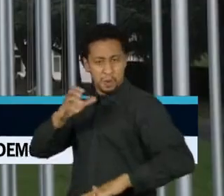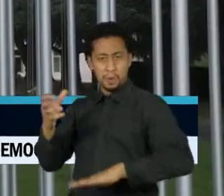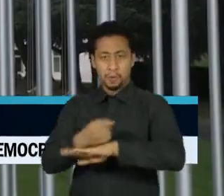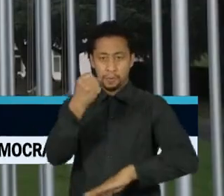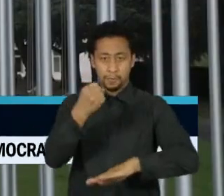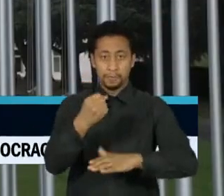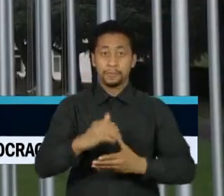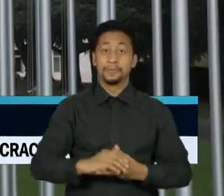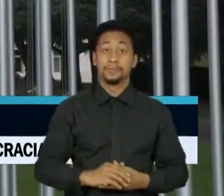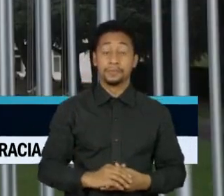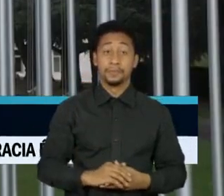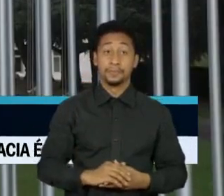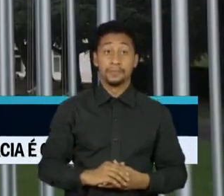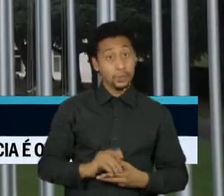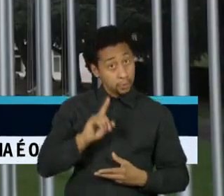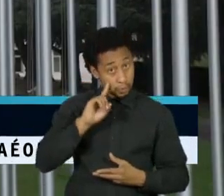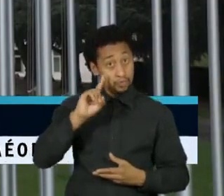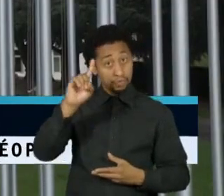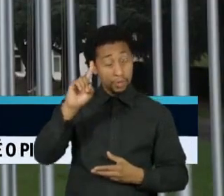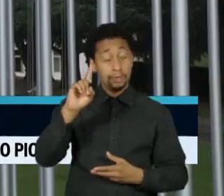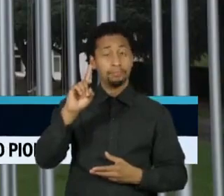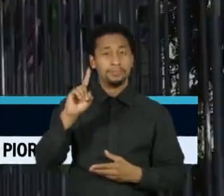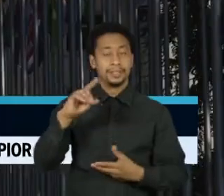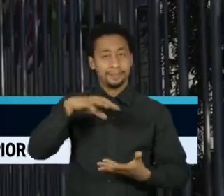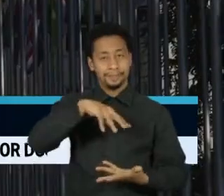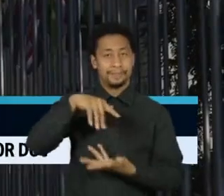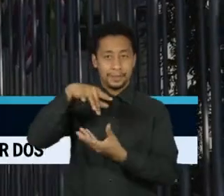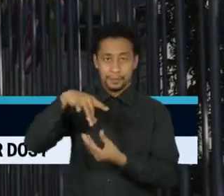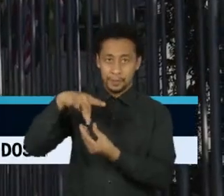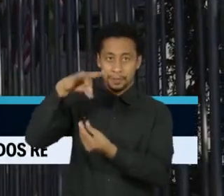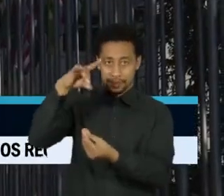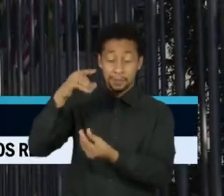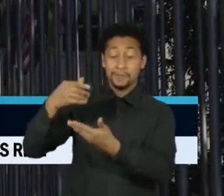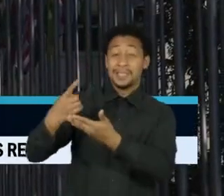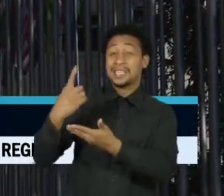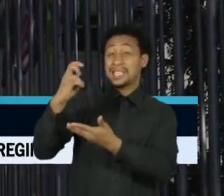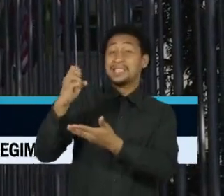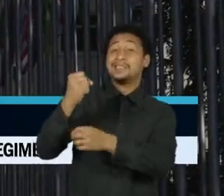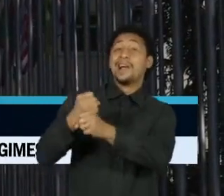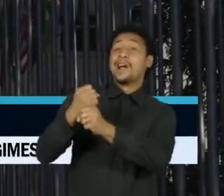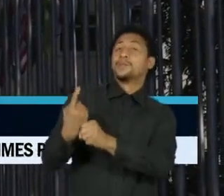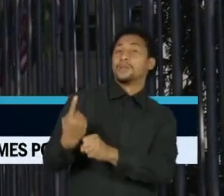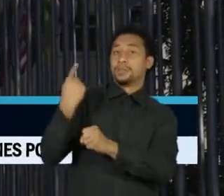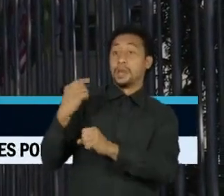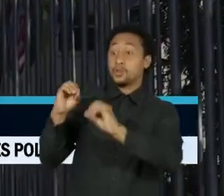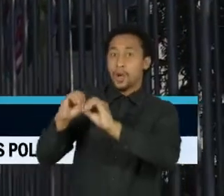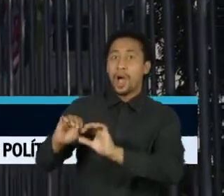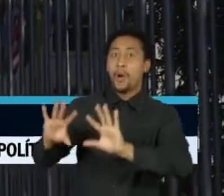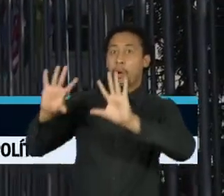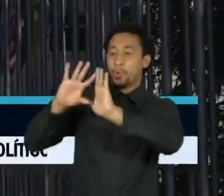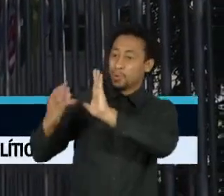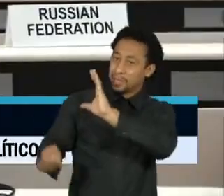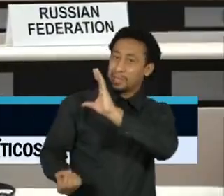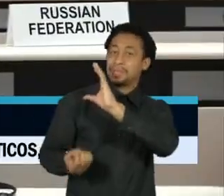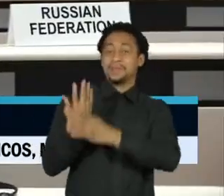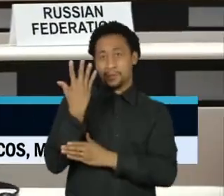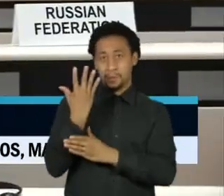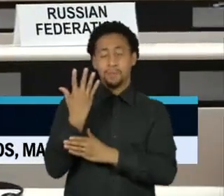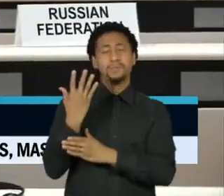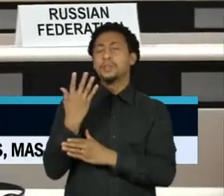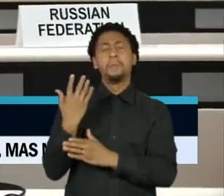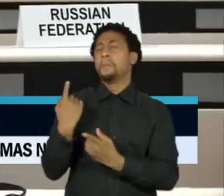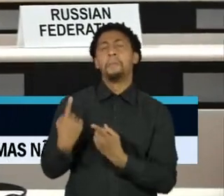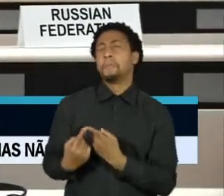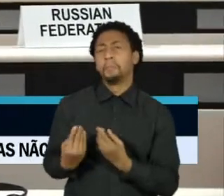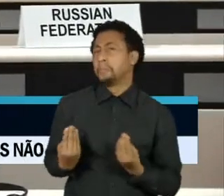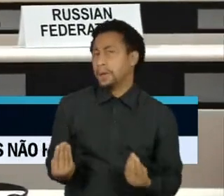A data foi instituída pela Organização das Nações Unidas, 15 anos atrás, para marcar a necessidade de proteger e